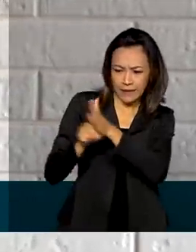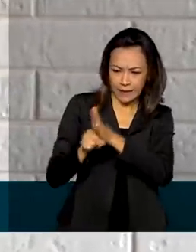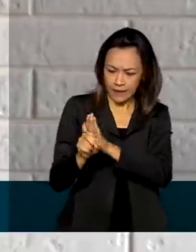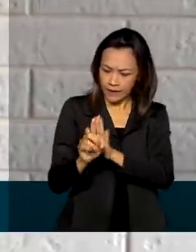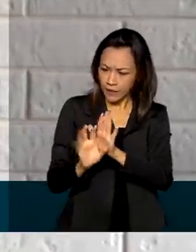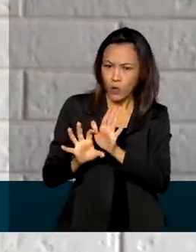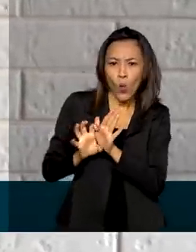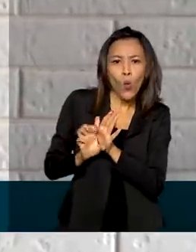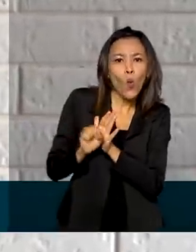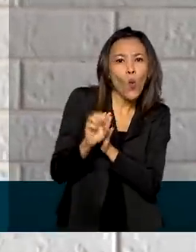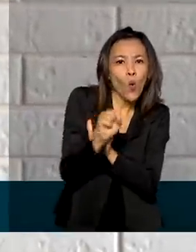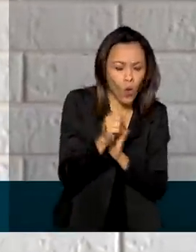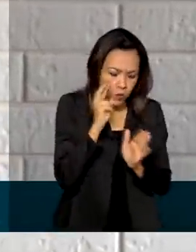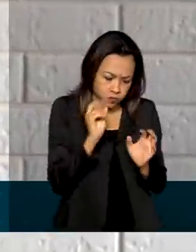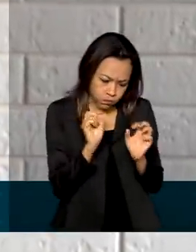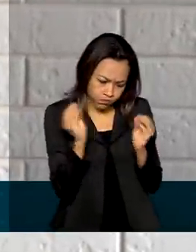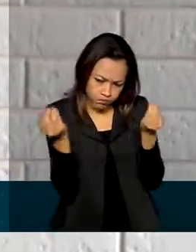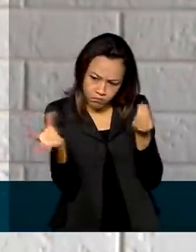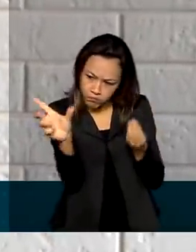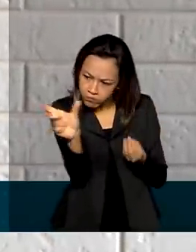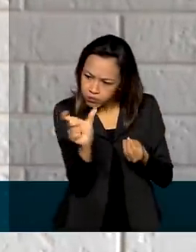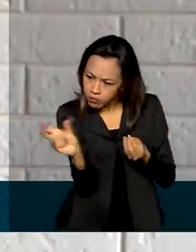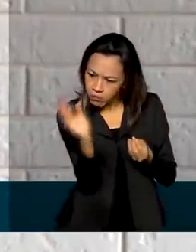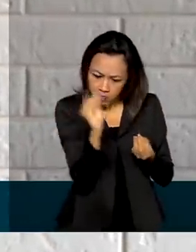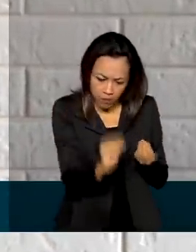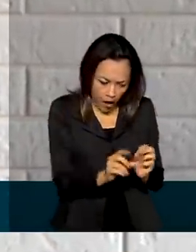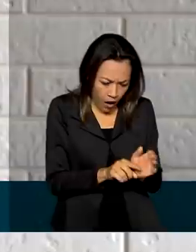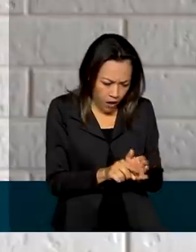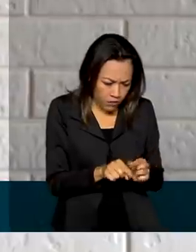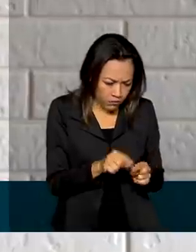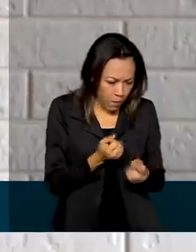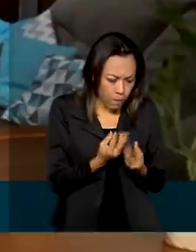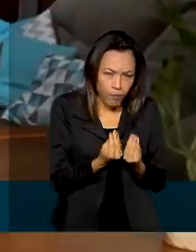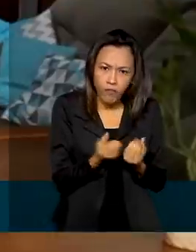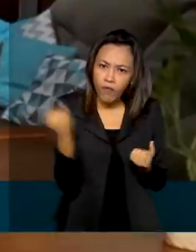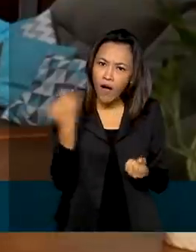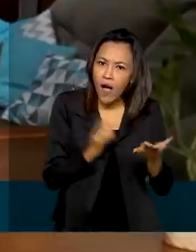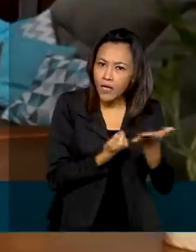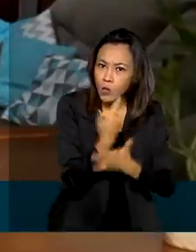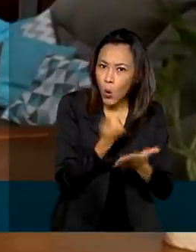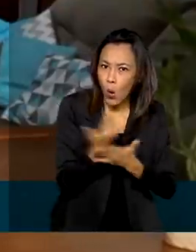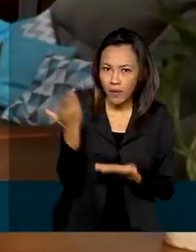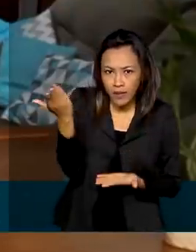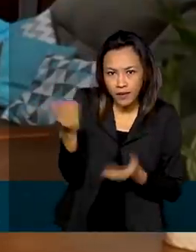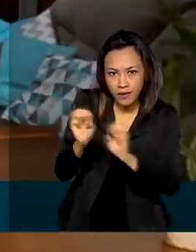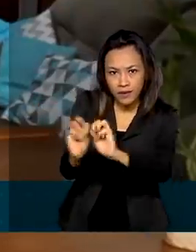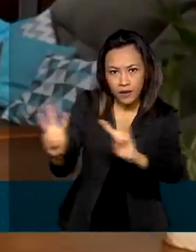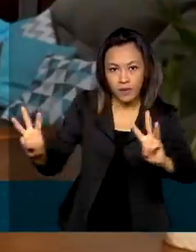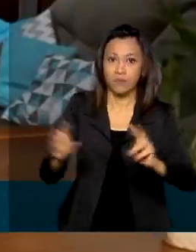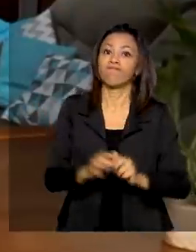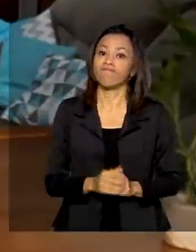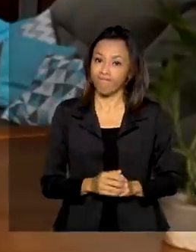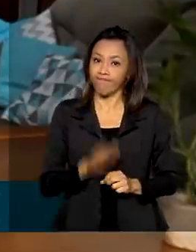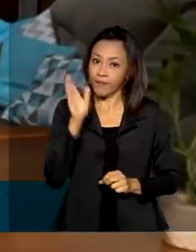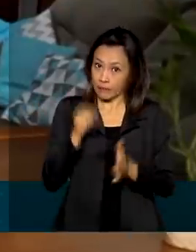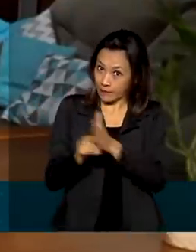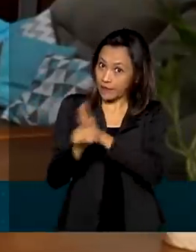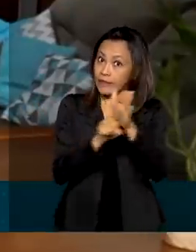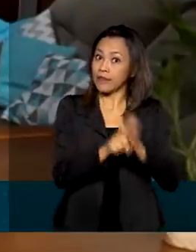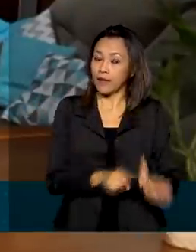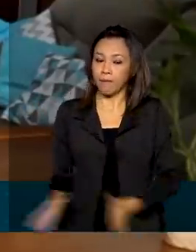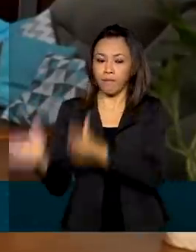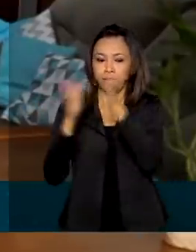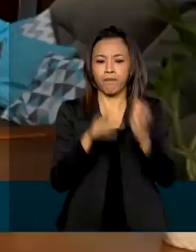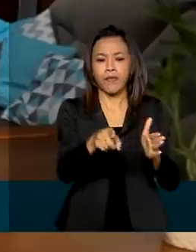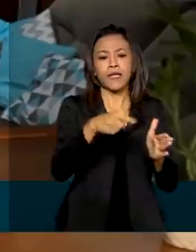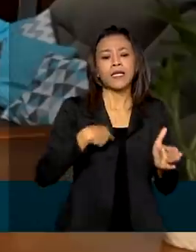ver se tem reclamações, se já tem muitas compras nesses sites. Muita gente não sabe, mas o consumidor tem sete